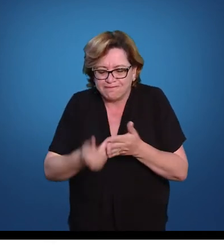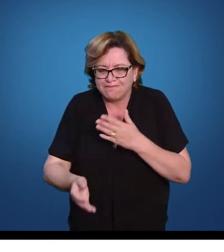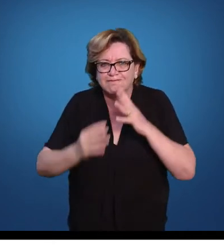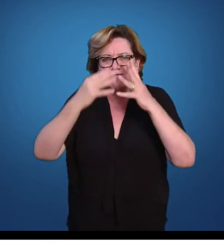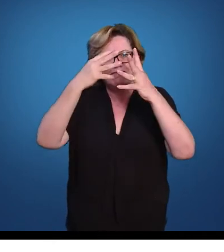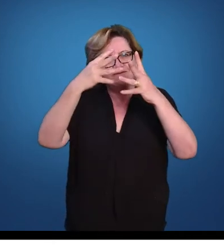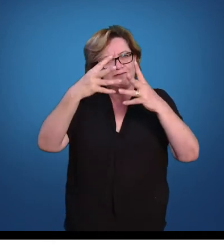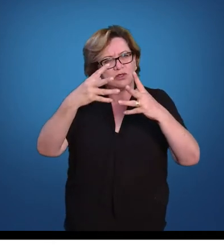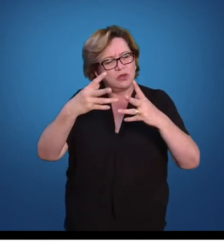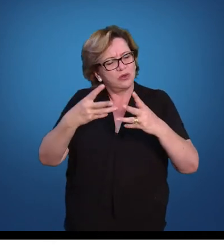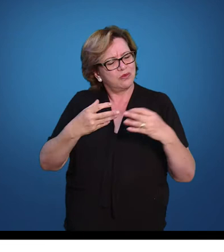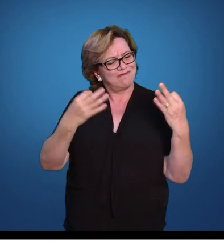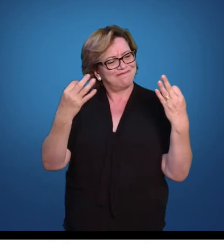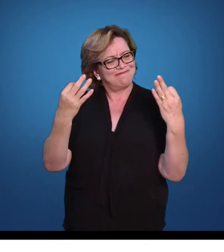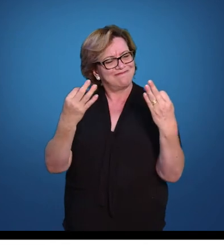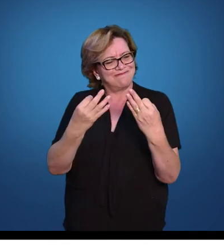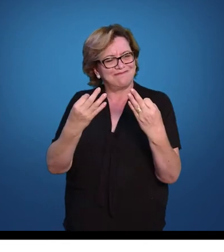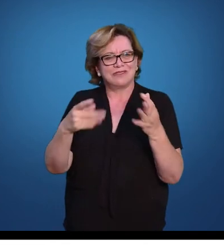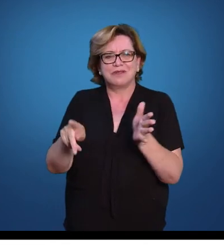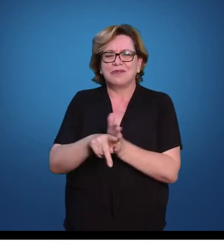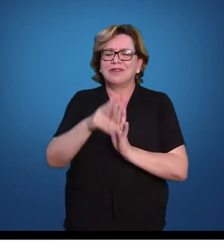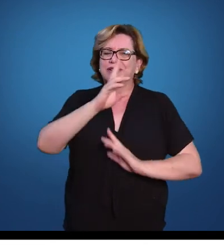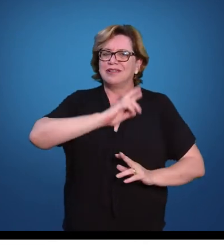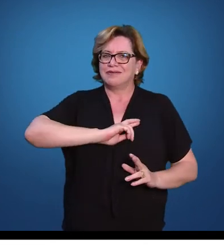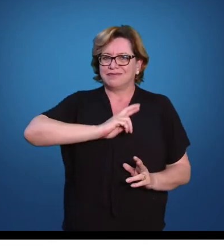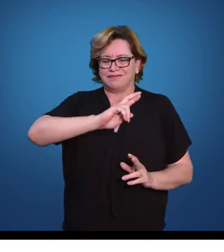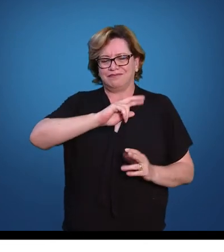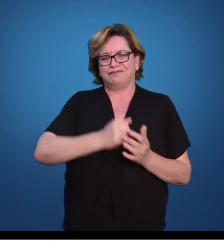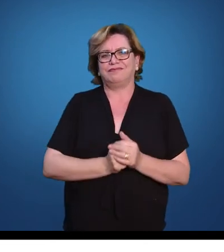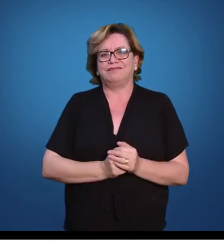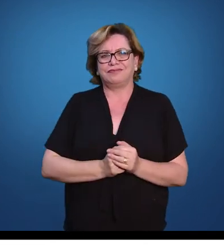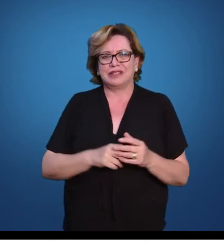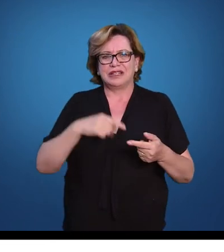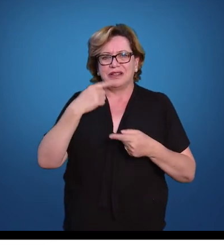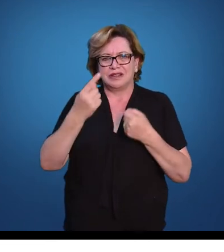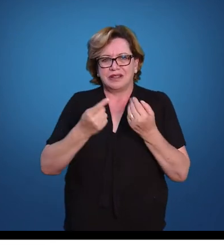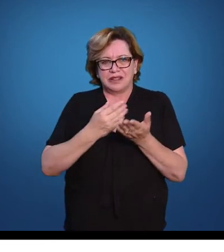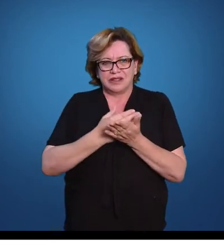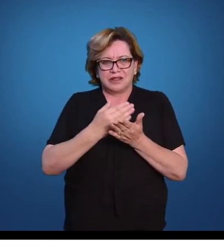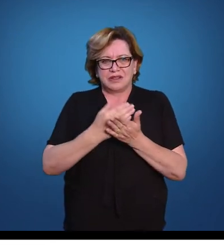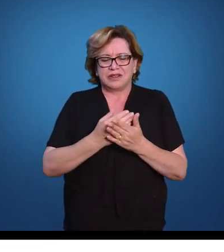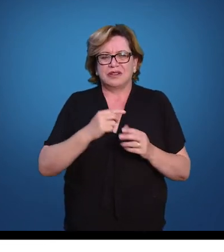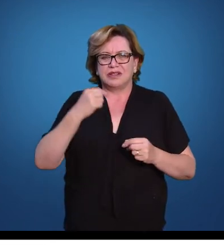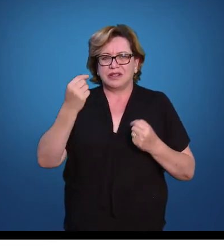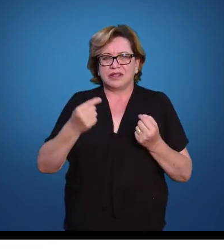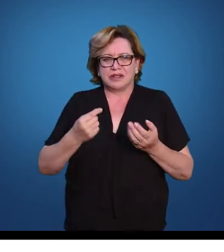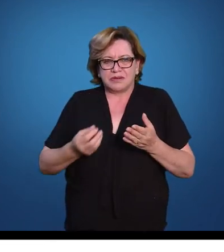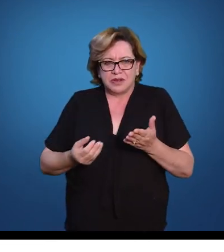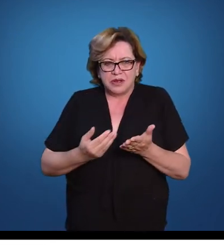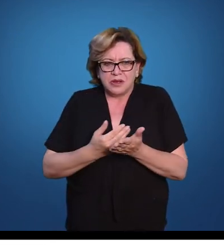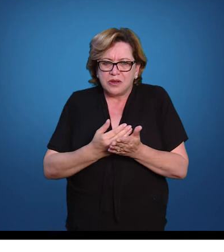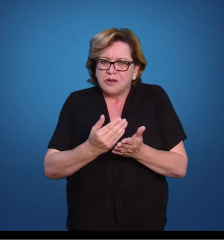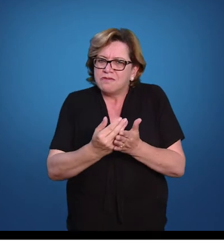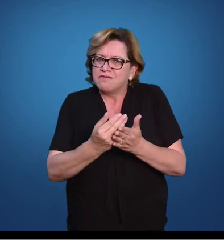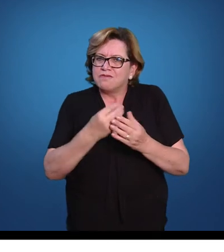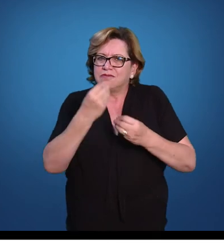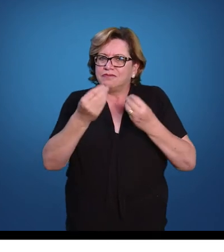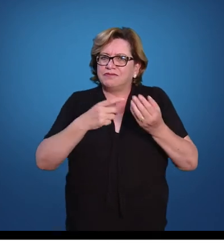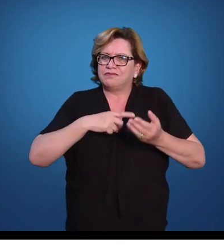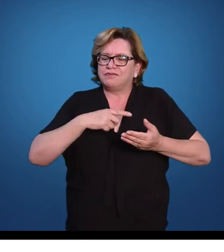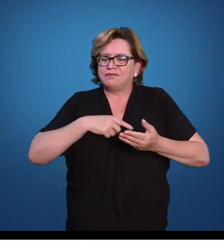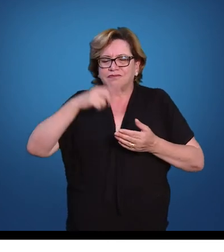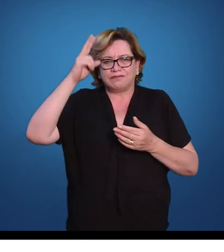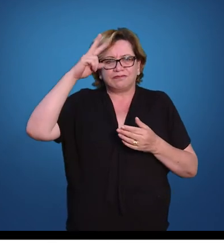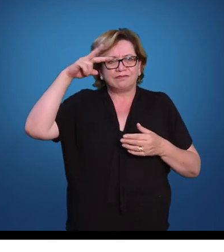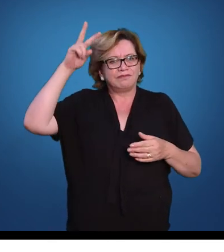a cerimônia religiosa daquela época. E foi assim, então, que nós temos o nascimento, montou o registro nos documentos